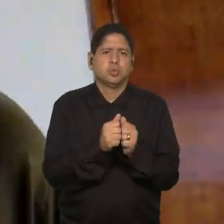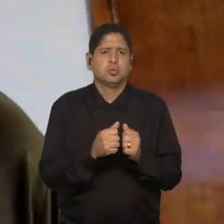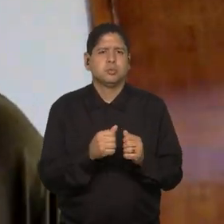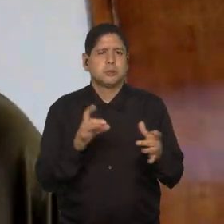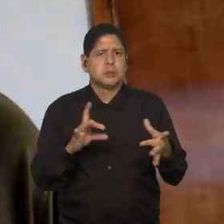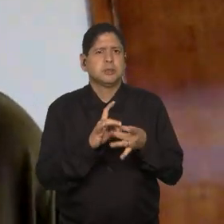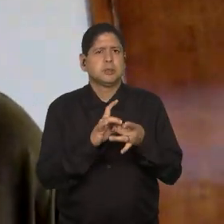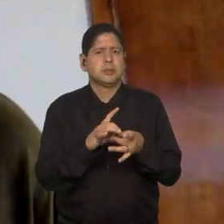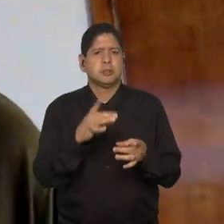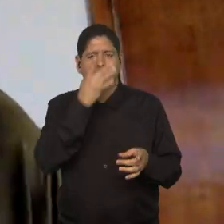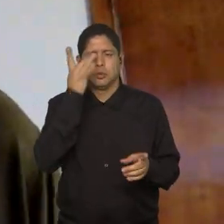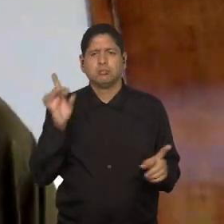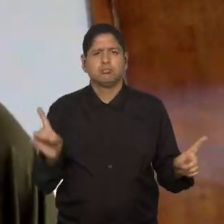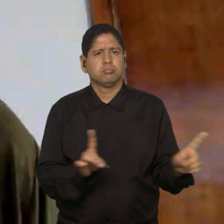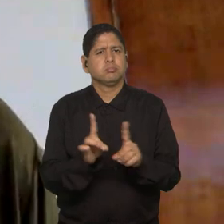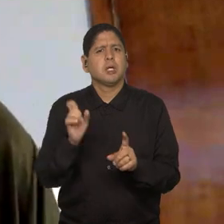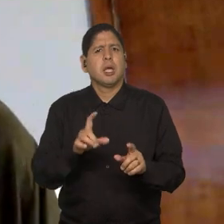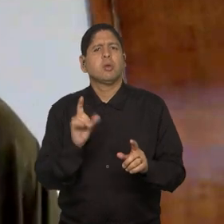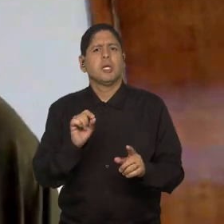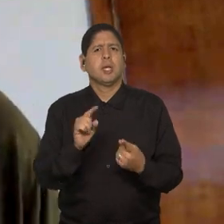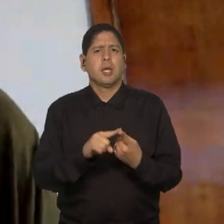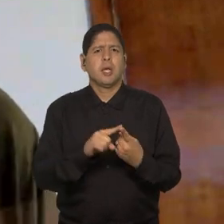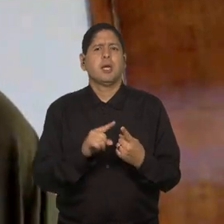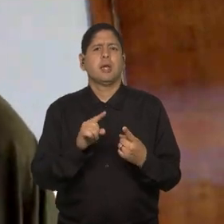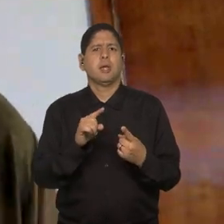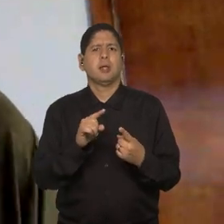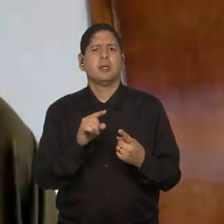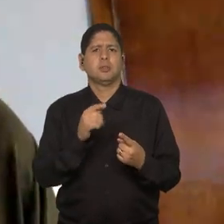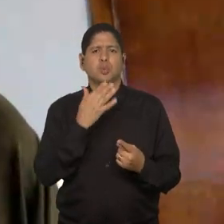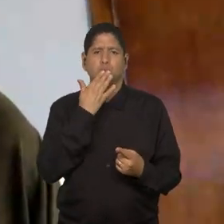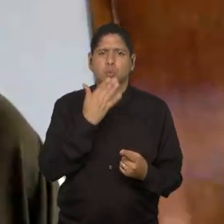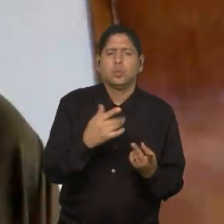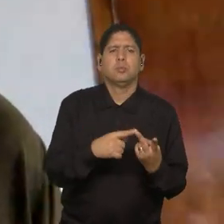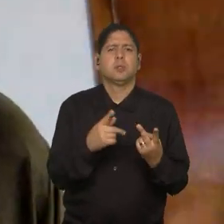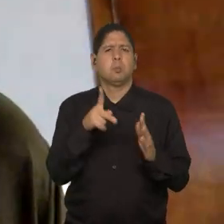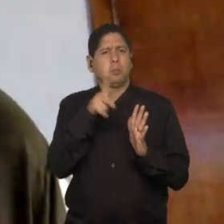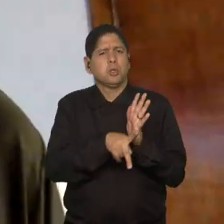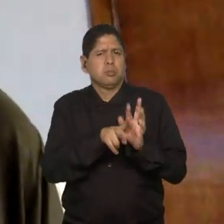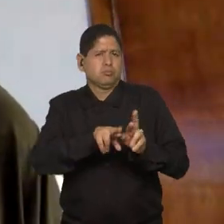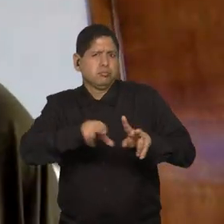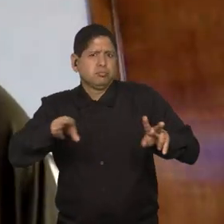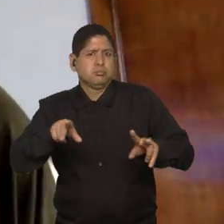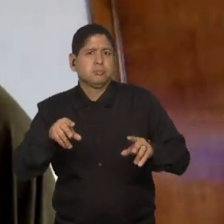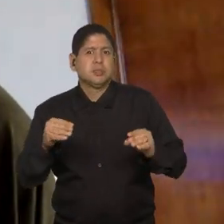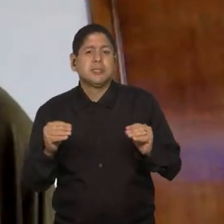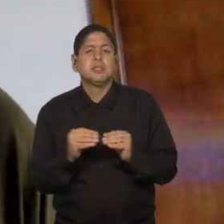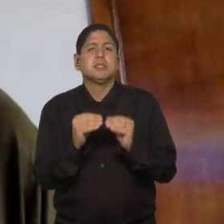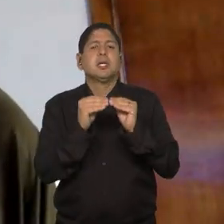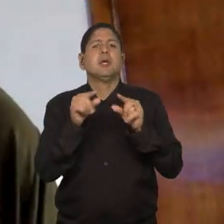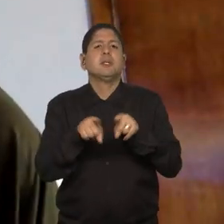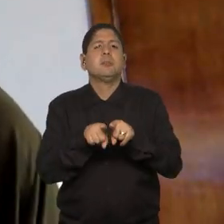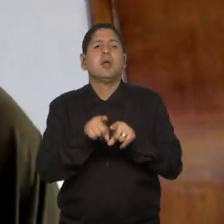atores, né, que são as federações, os clubes, né, e para outros projetos. Então, agregar também outras...